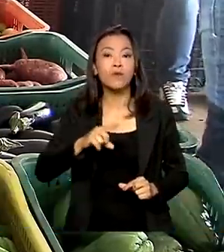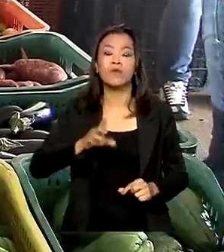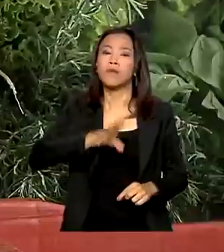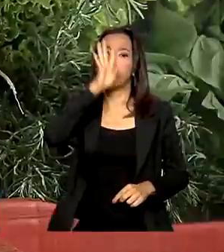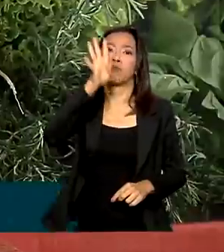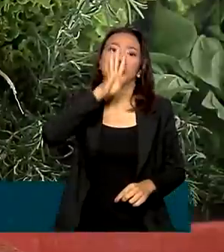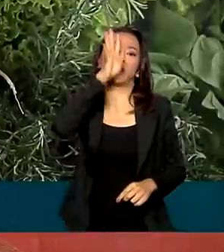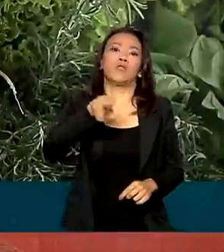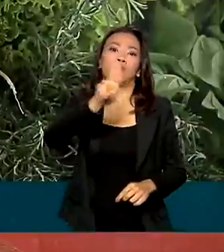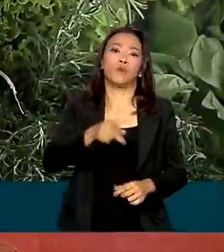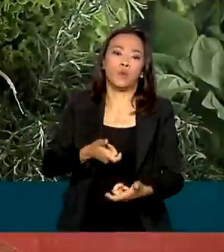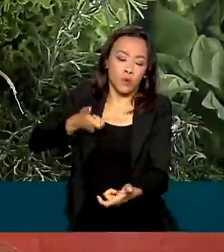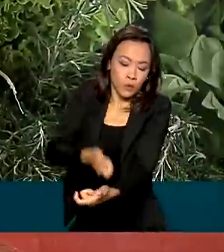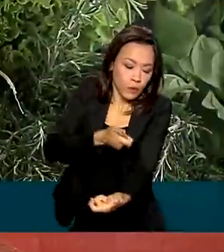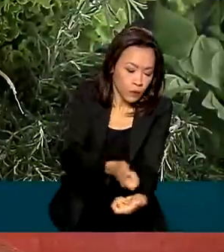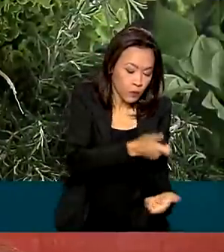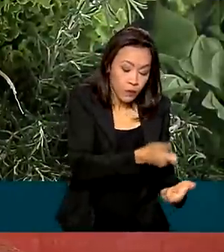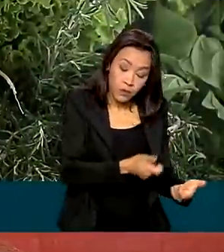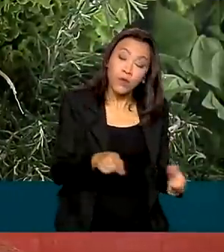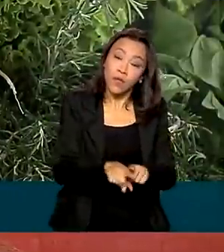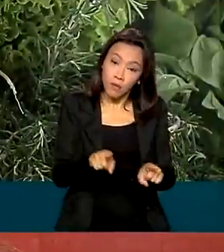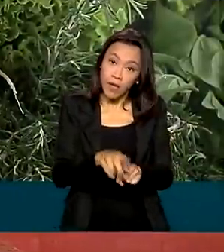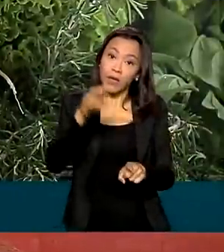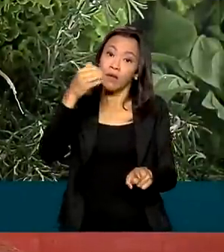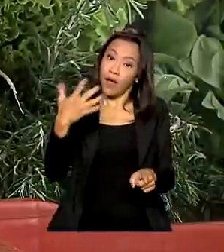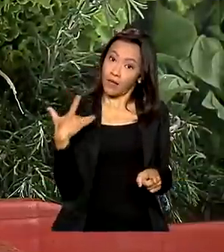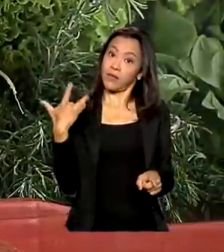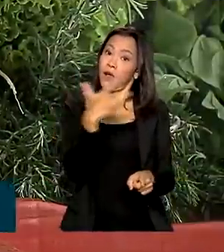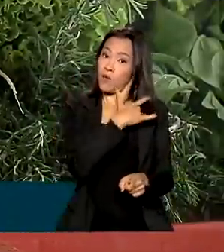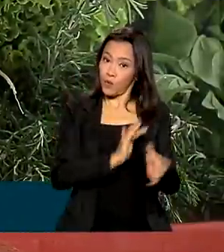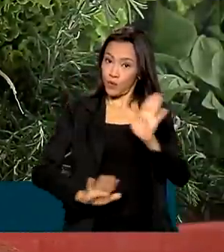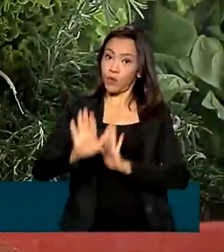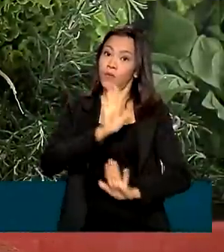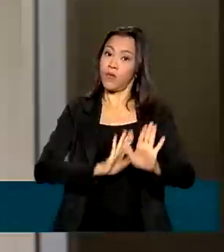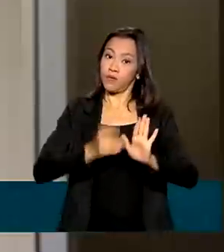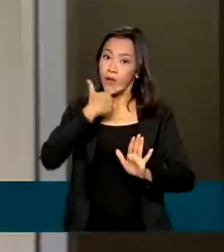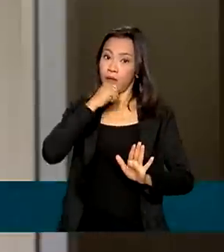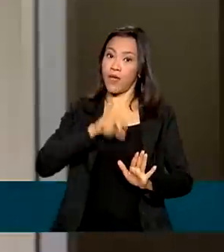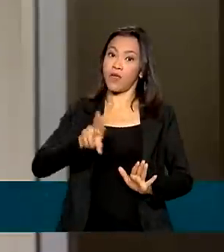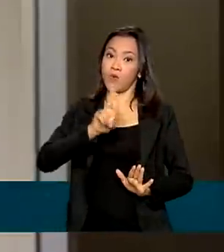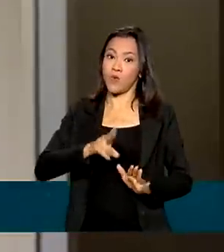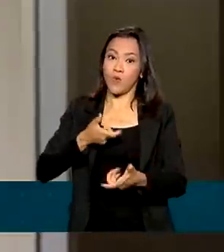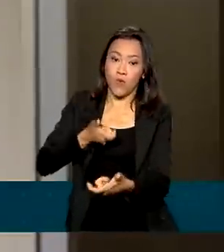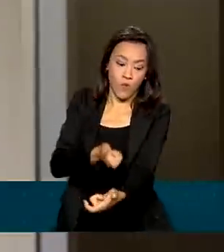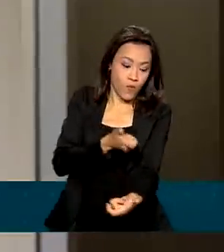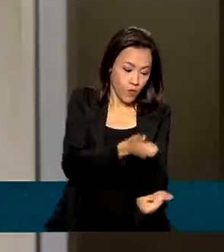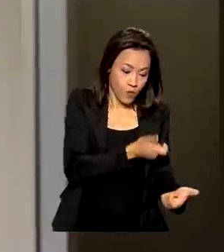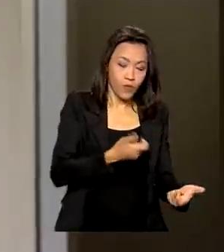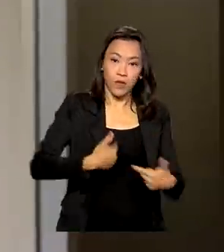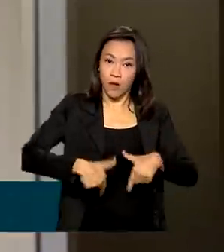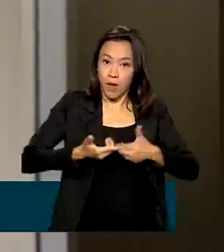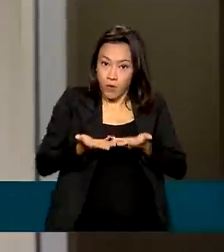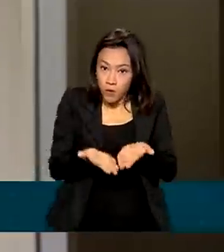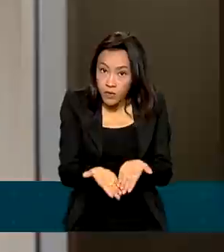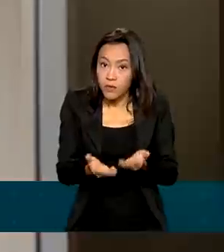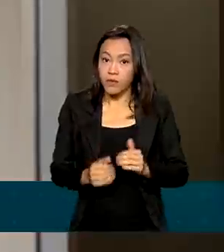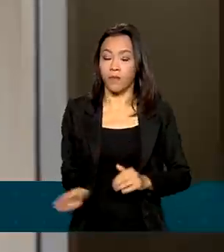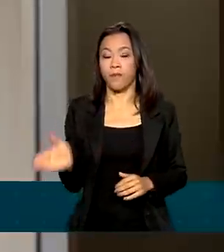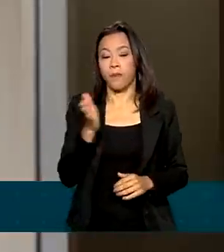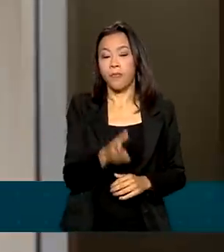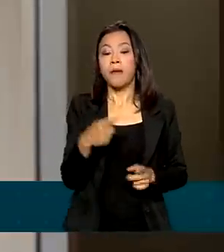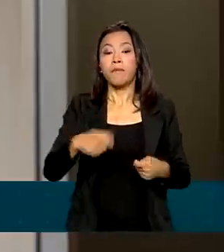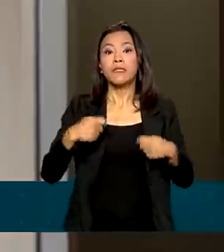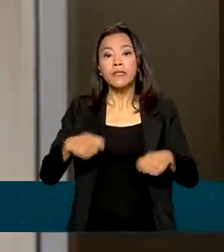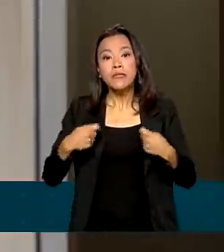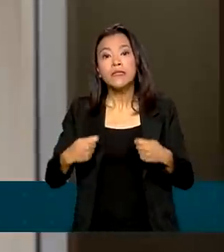ambiente e para a saúde dos trabalhadores e dos consumidores finais. É necessário uma grande mobilização nacional